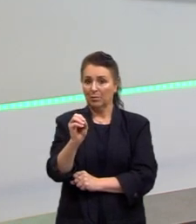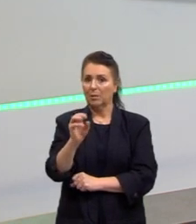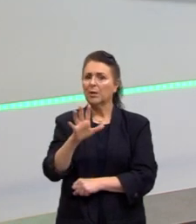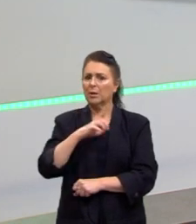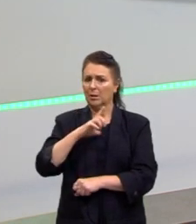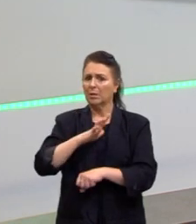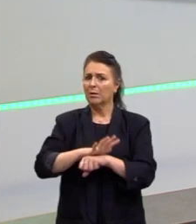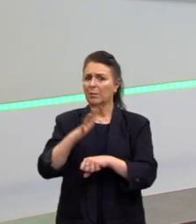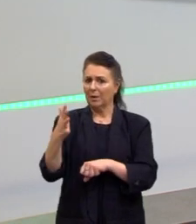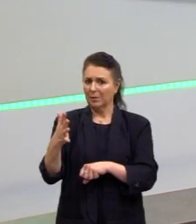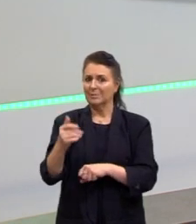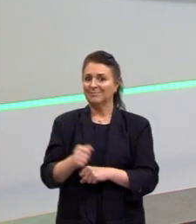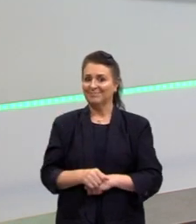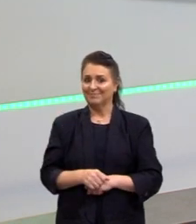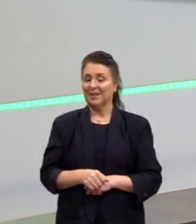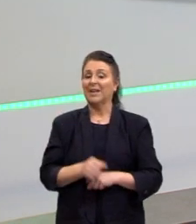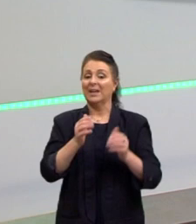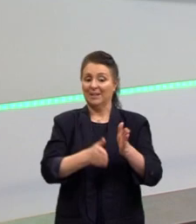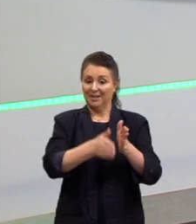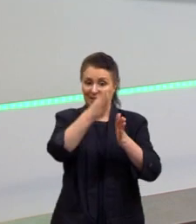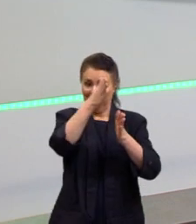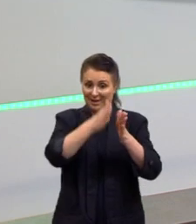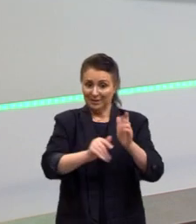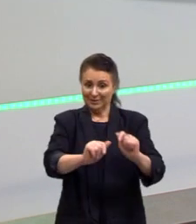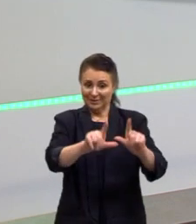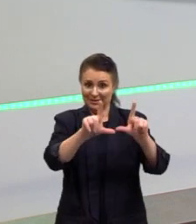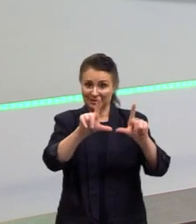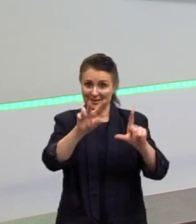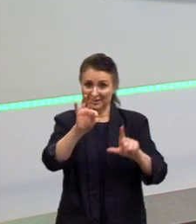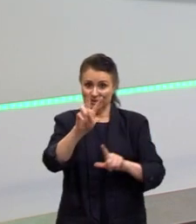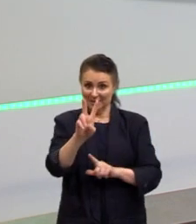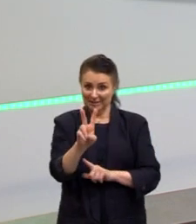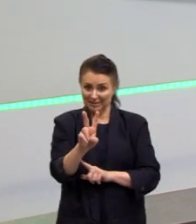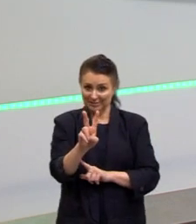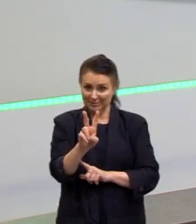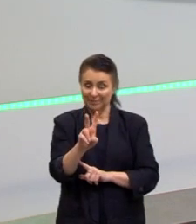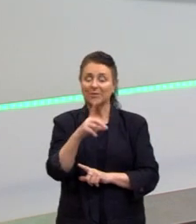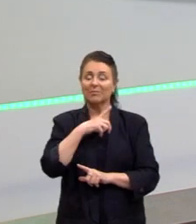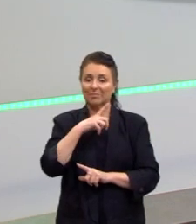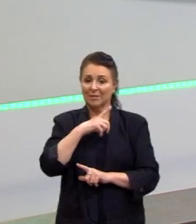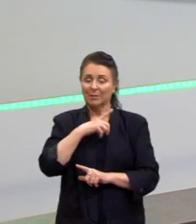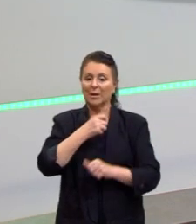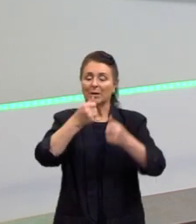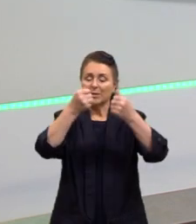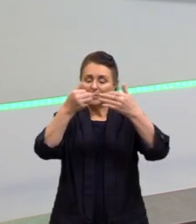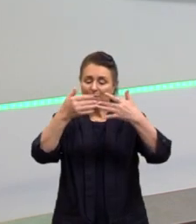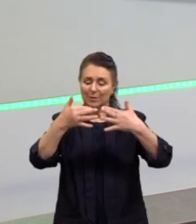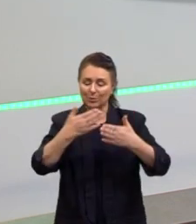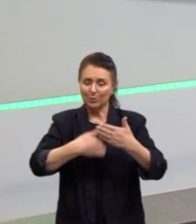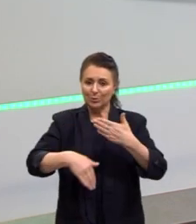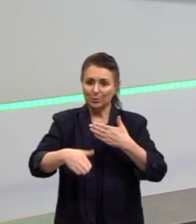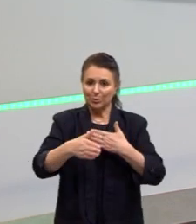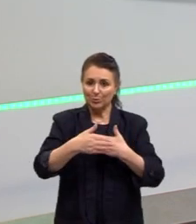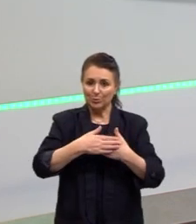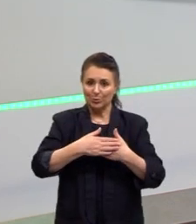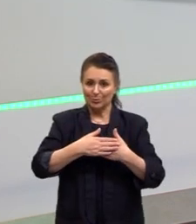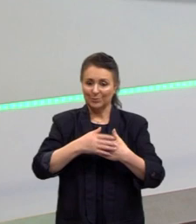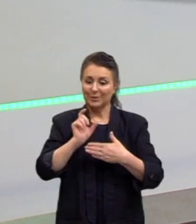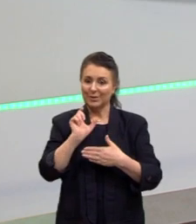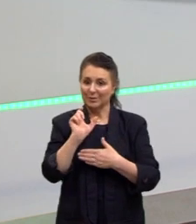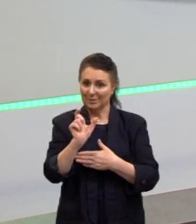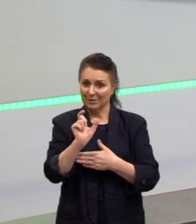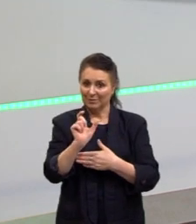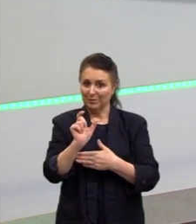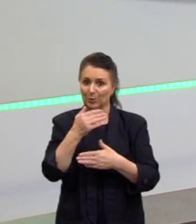também no canal da TVC do QRS que fala só sobre os conectores e tem tudo sobre o que tu precisa saber em relação